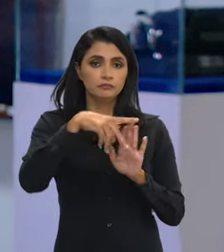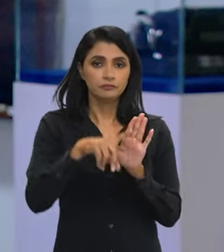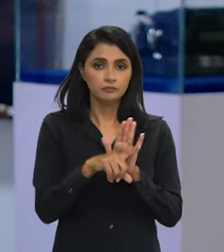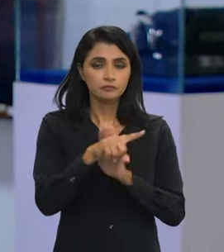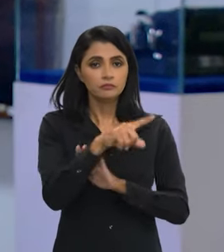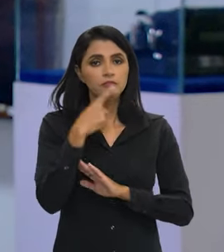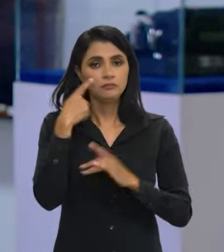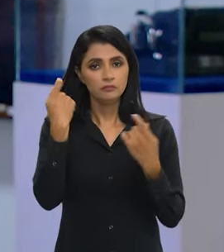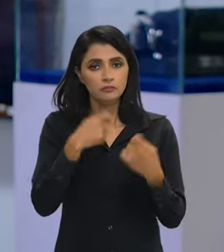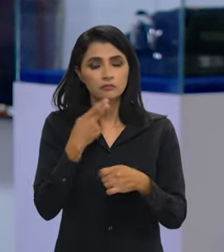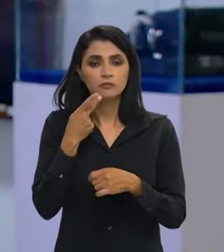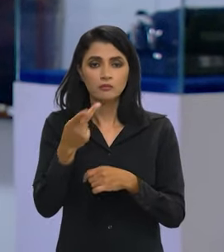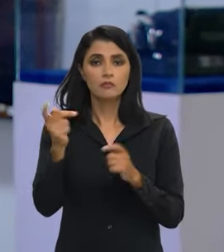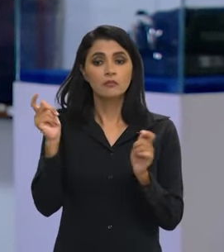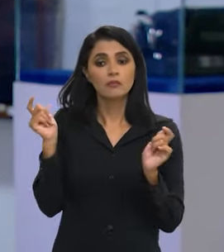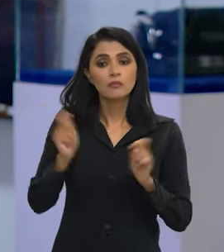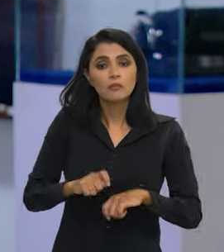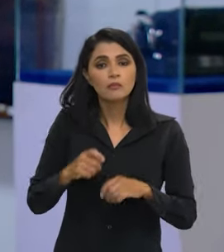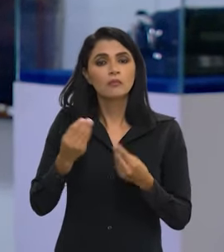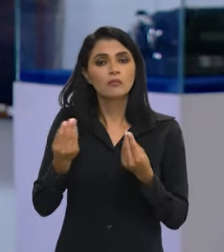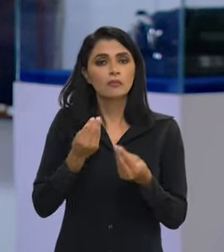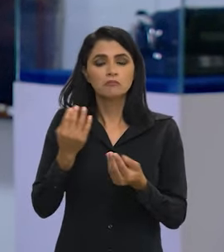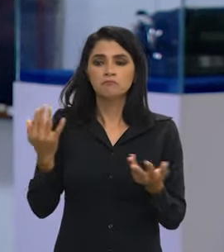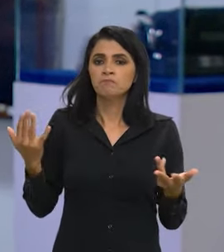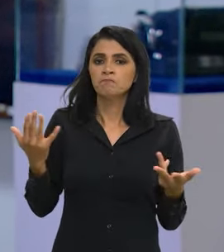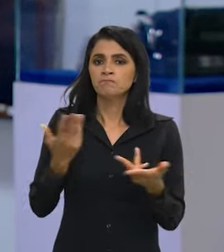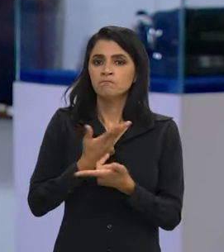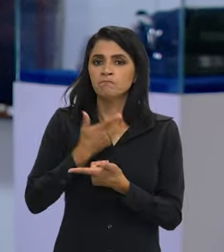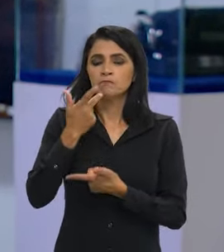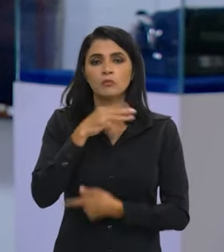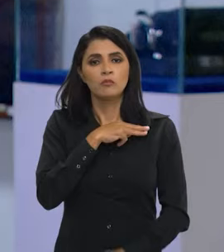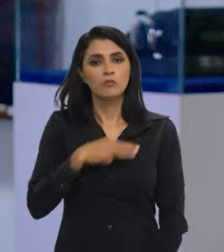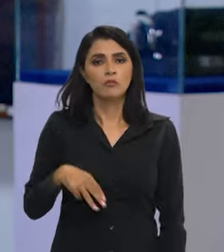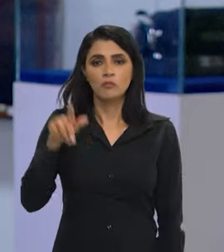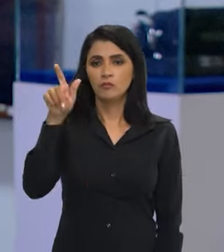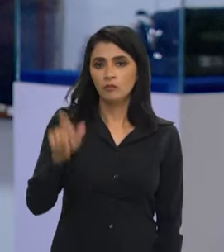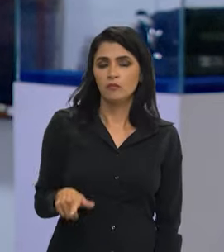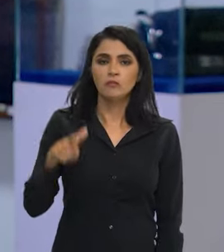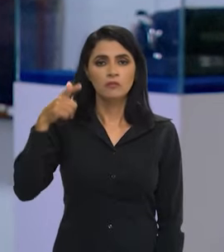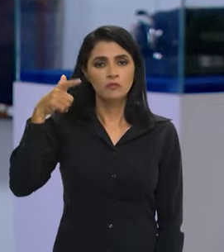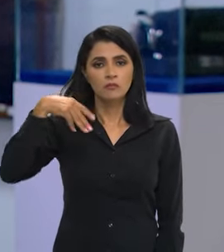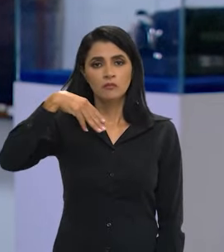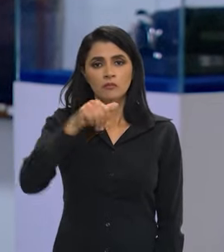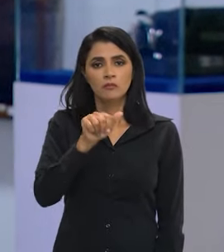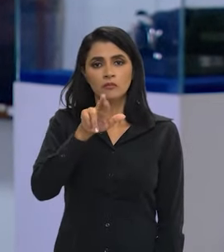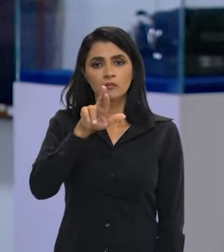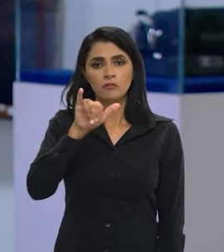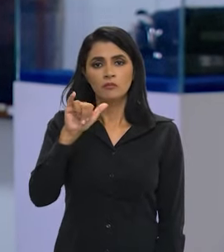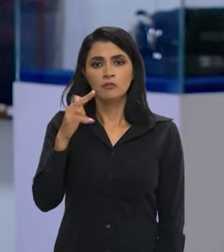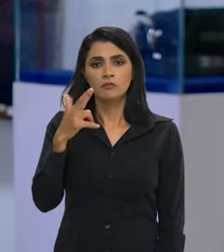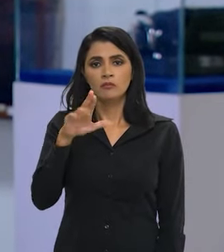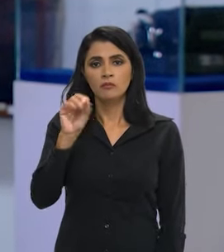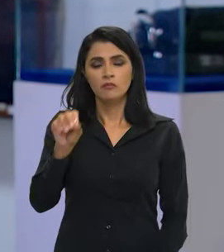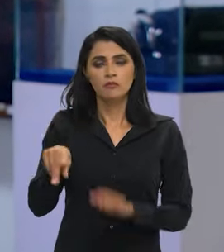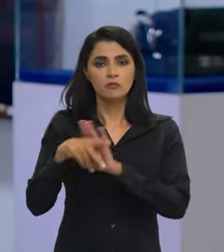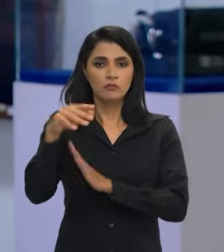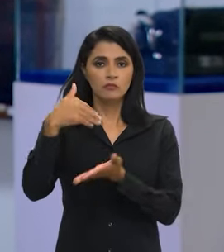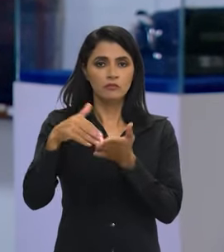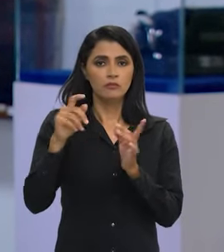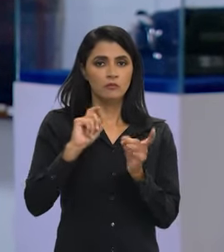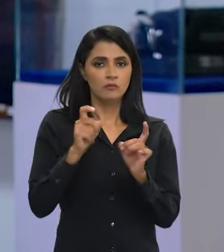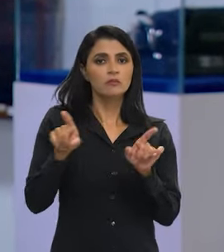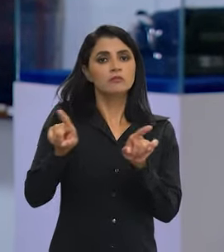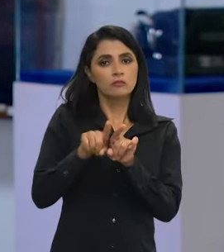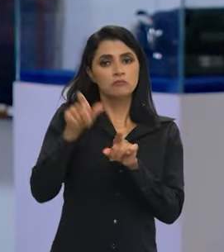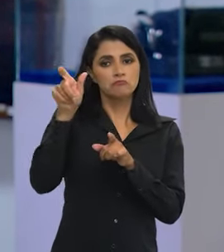posso deixar de ressaltar a capacidade impressionante do ministro Marinho e do seu secretário executivo